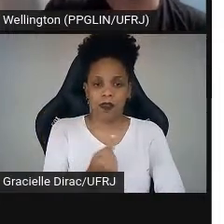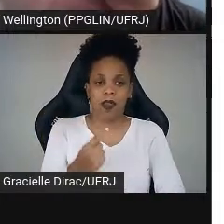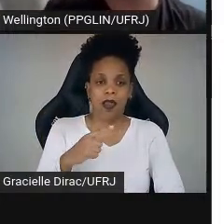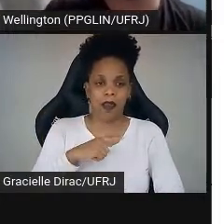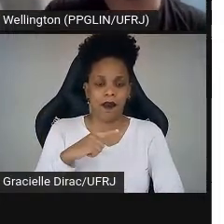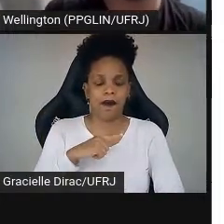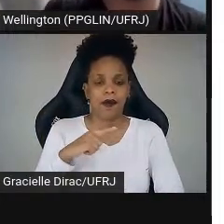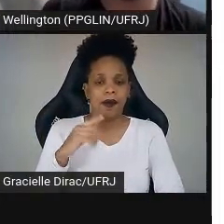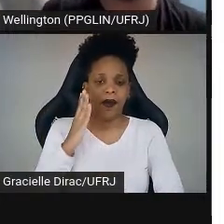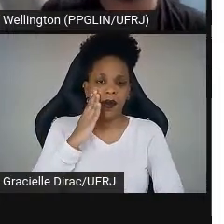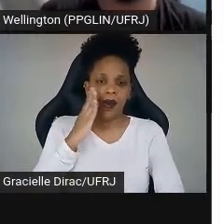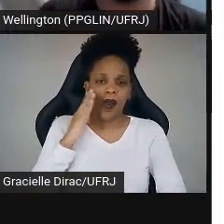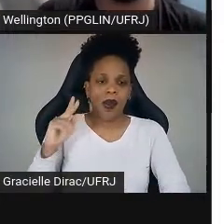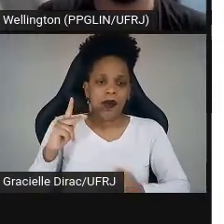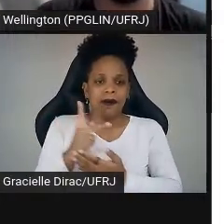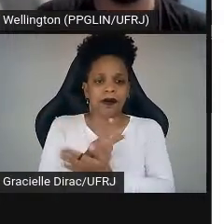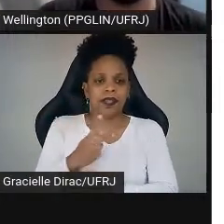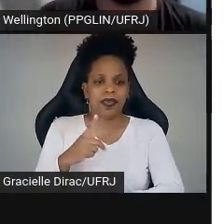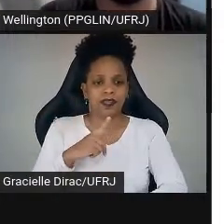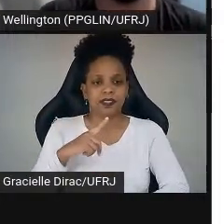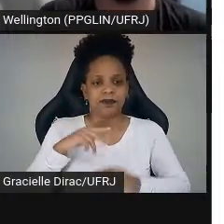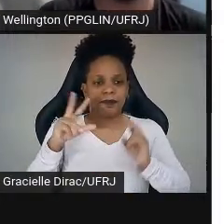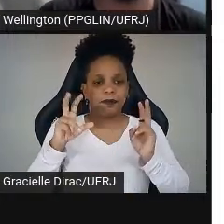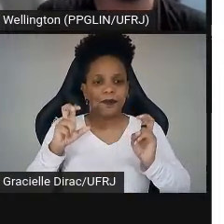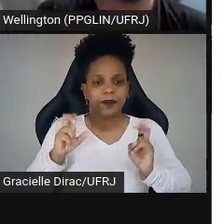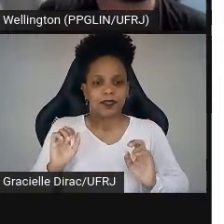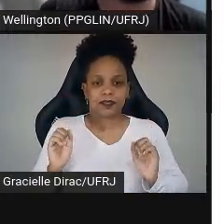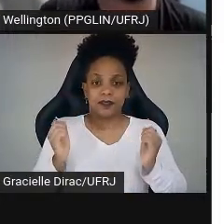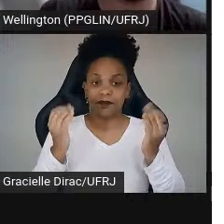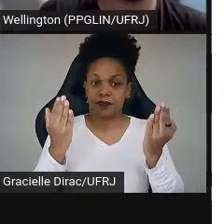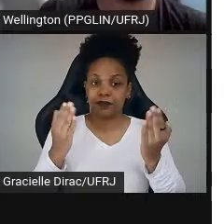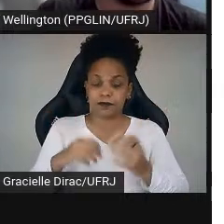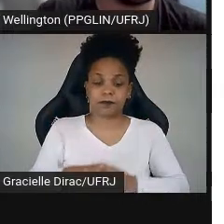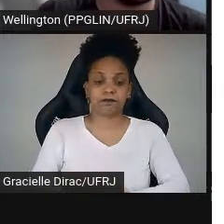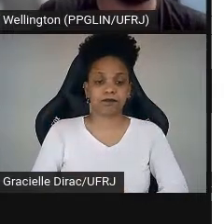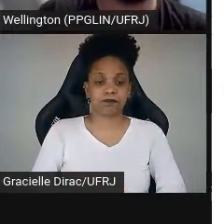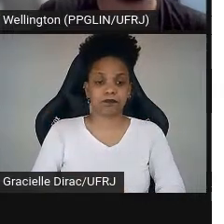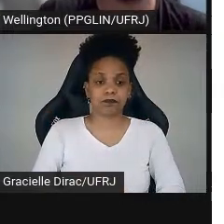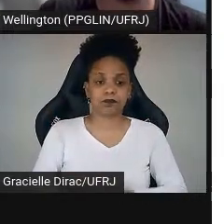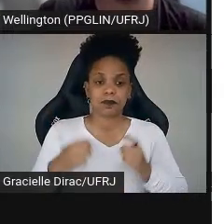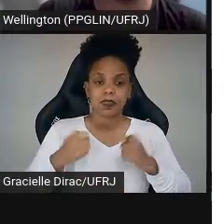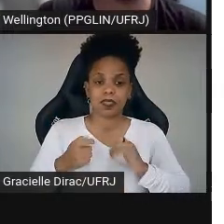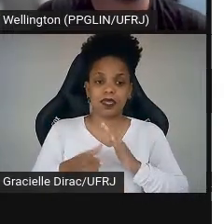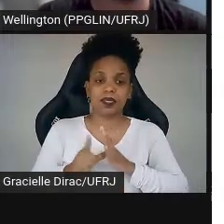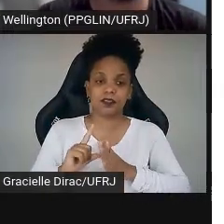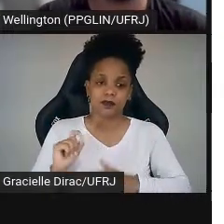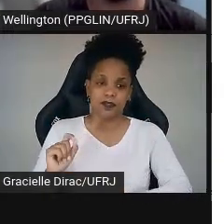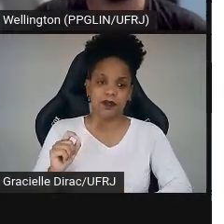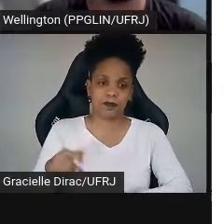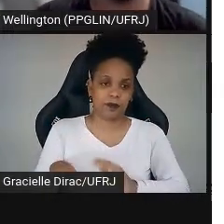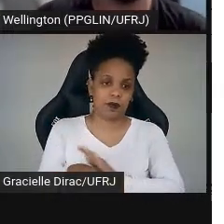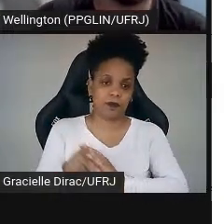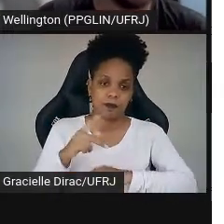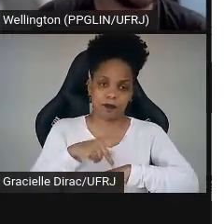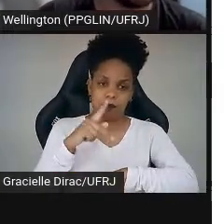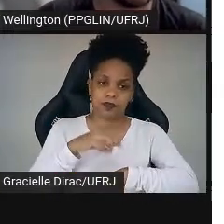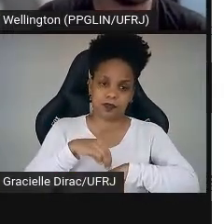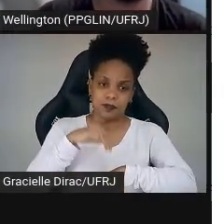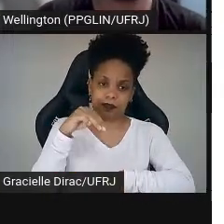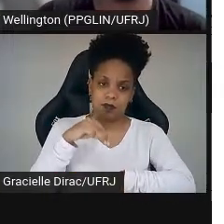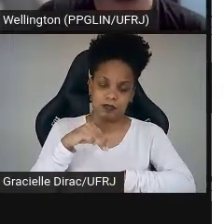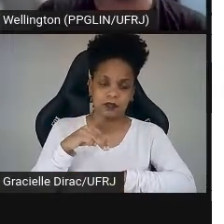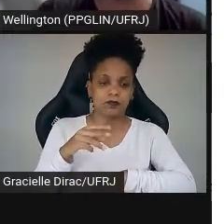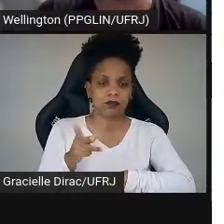por dentro aqui do que acontece em termos dos nossos eventos. O único pré-requisito nesse momento é ser aluno do programa, seja de mestrado ou de